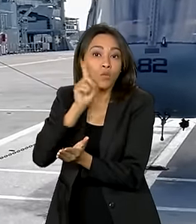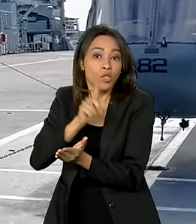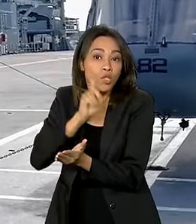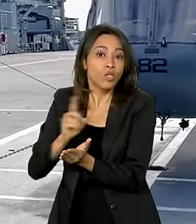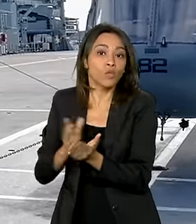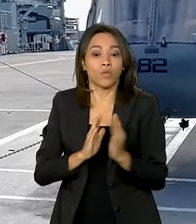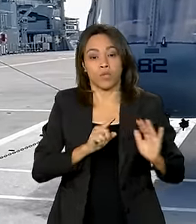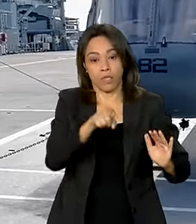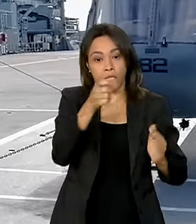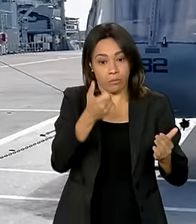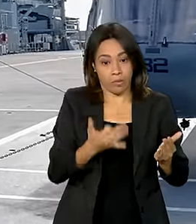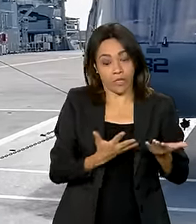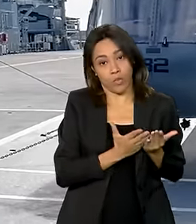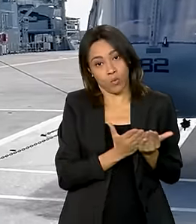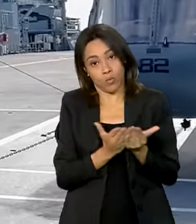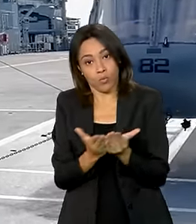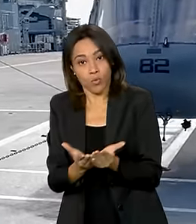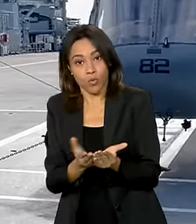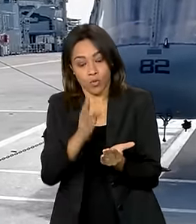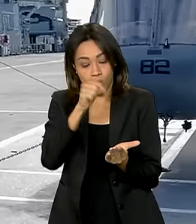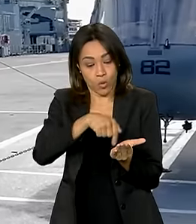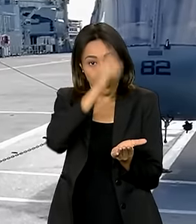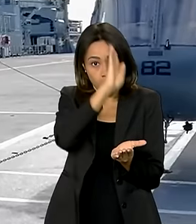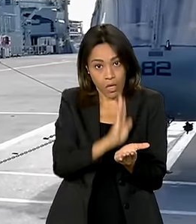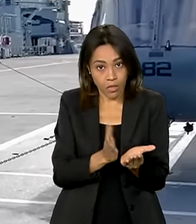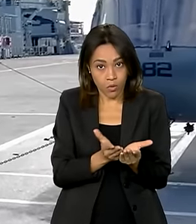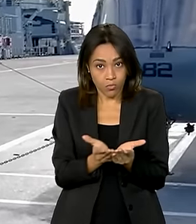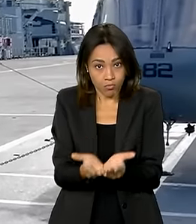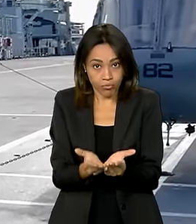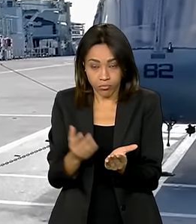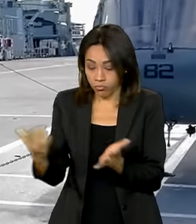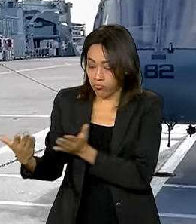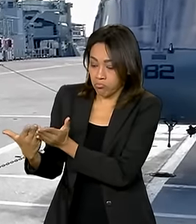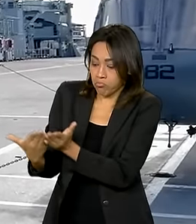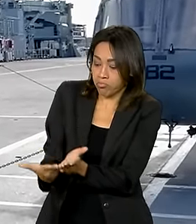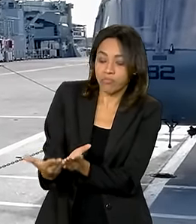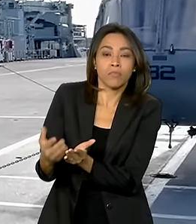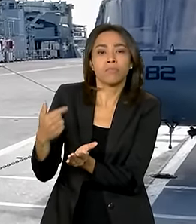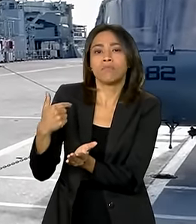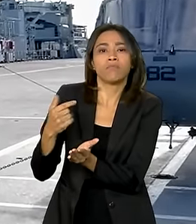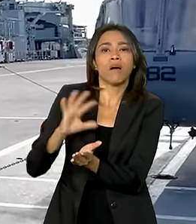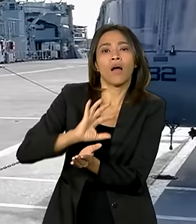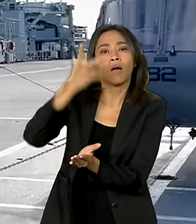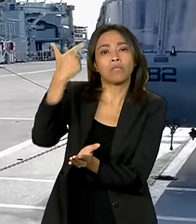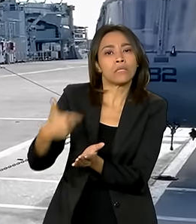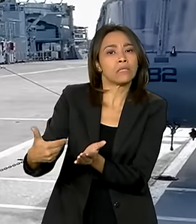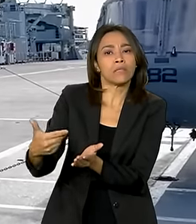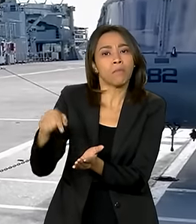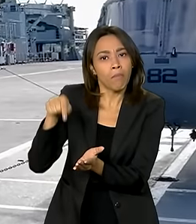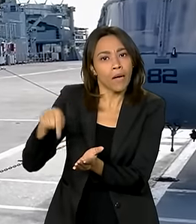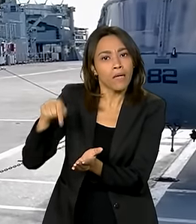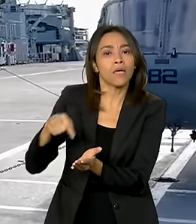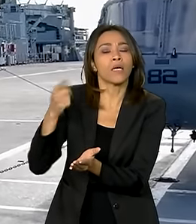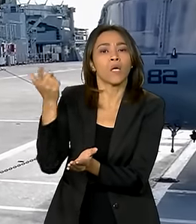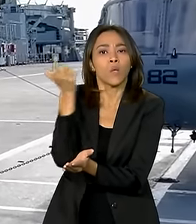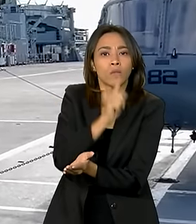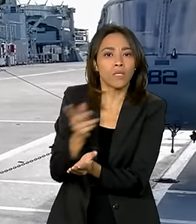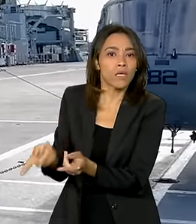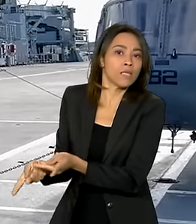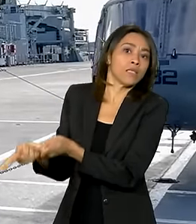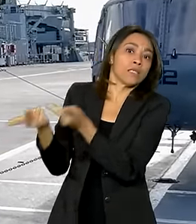receber essa carga. E essa demanda pode surgir em qualquer lugar que se faça necessário, para que o navio possa trazer